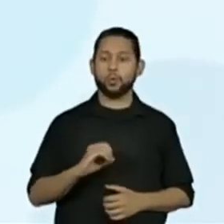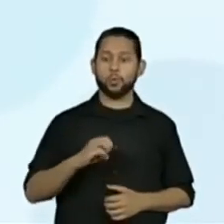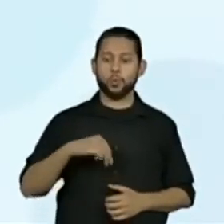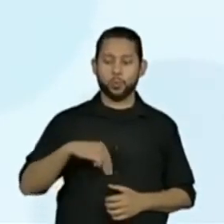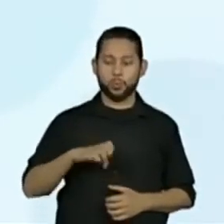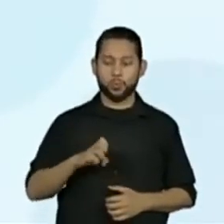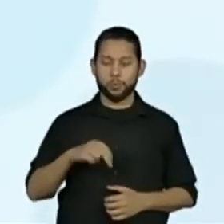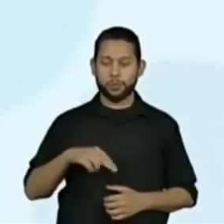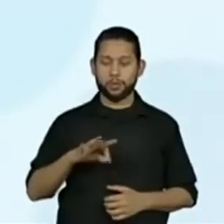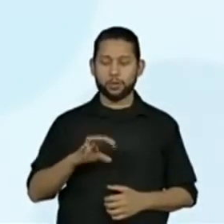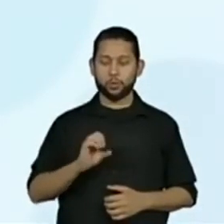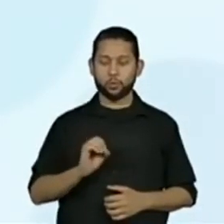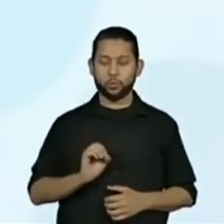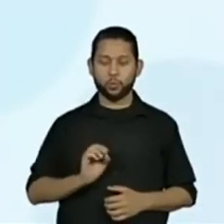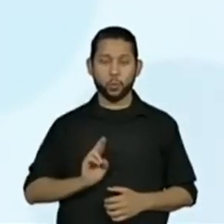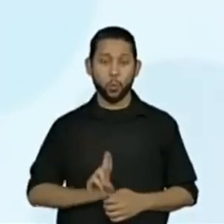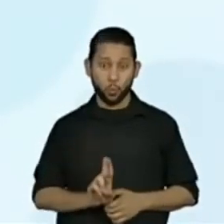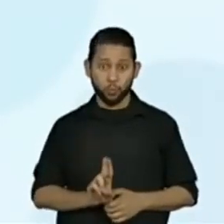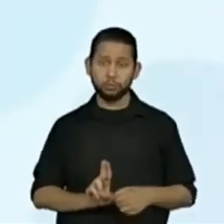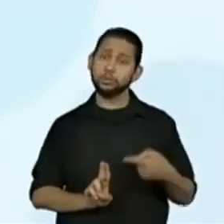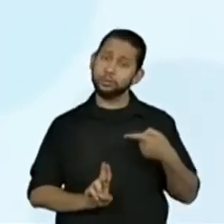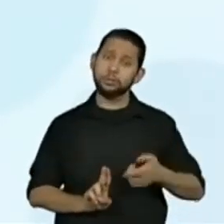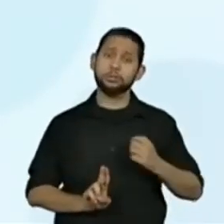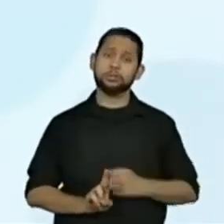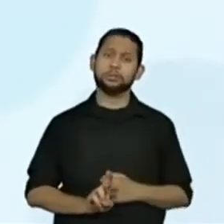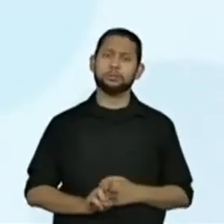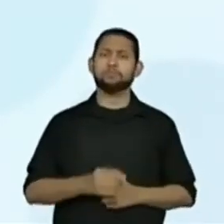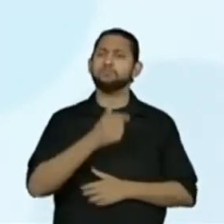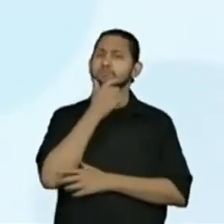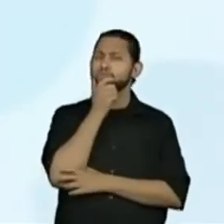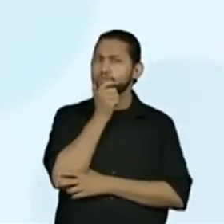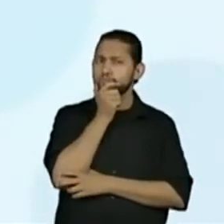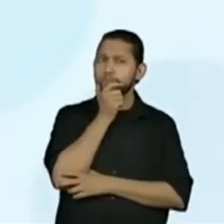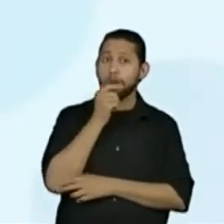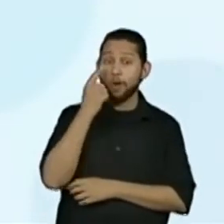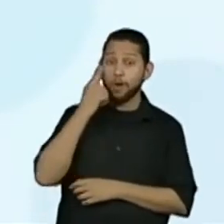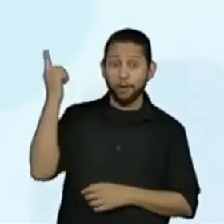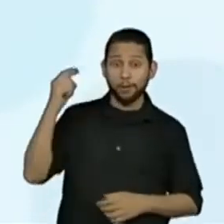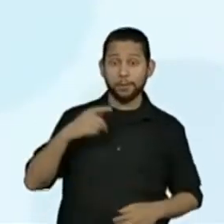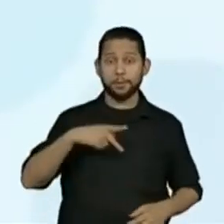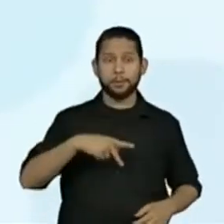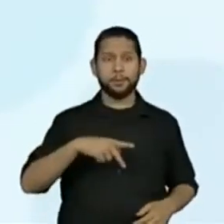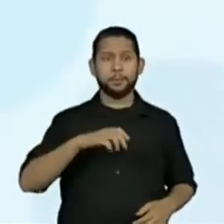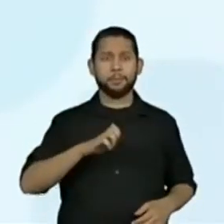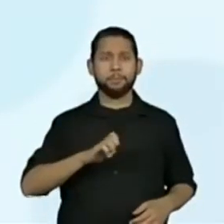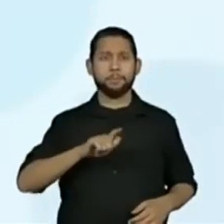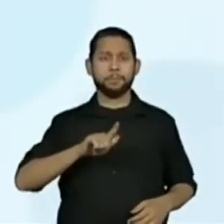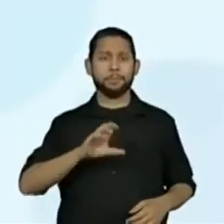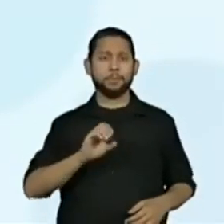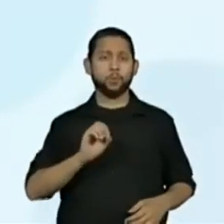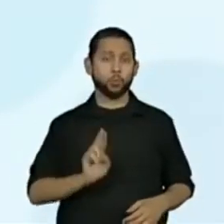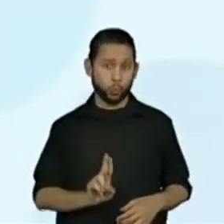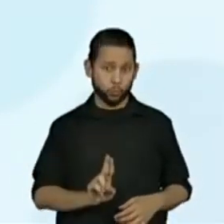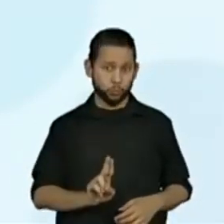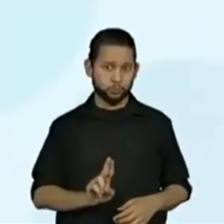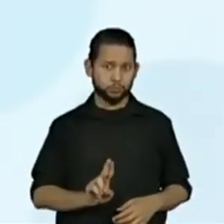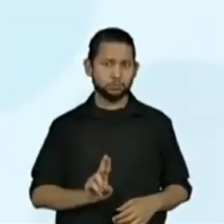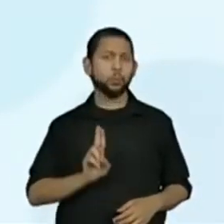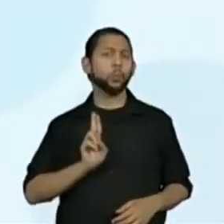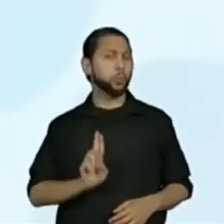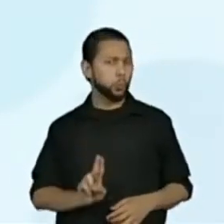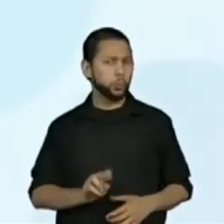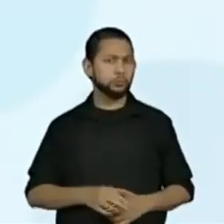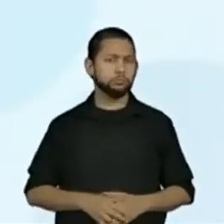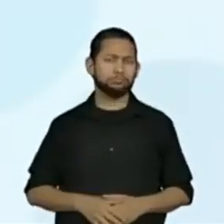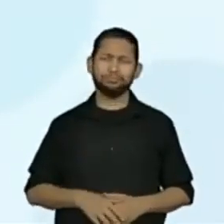Comentou, também terminada em U. E pegou, também terminada em U. O que